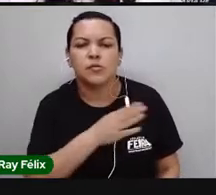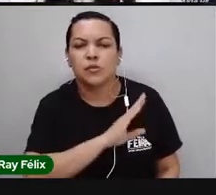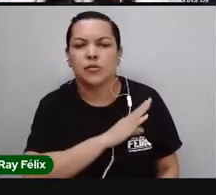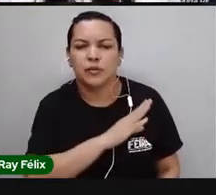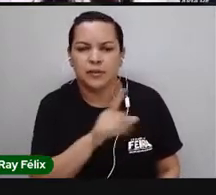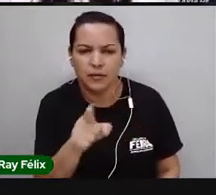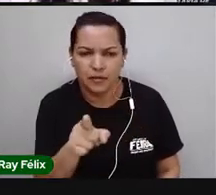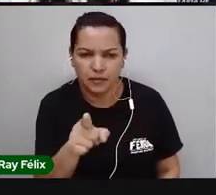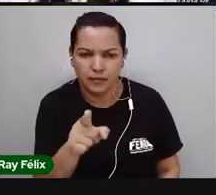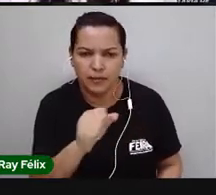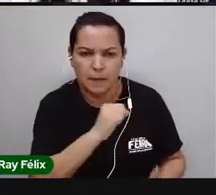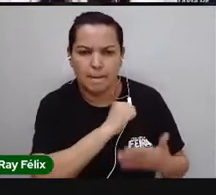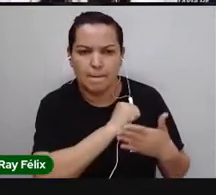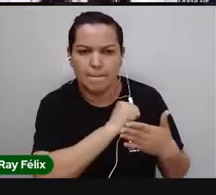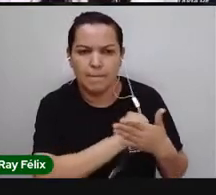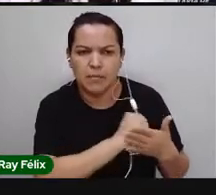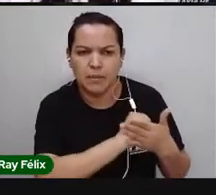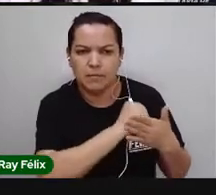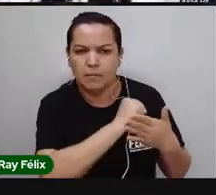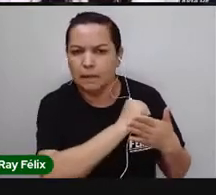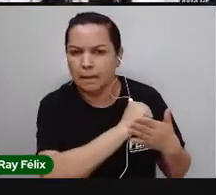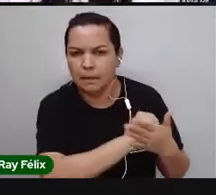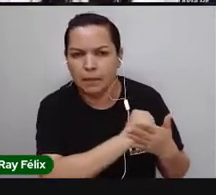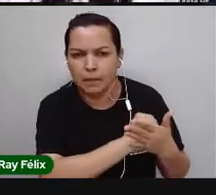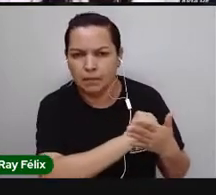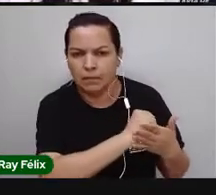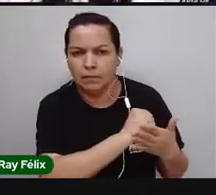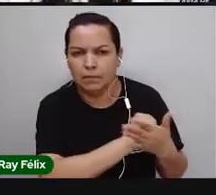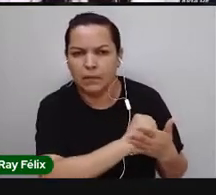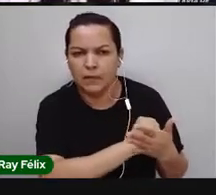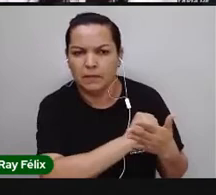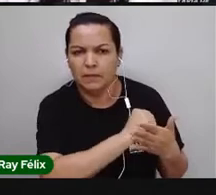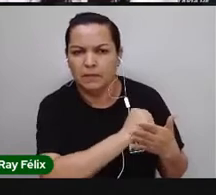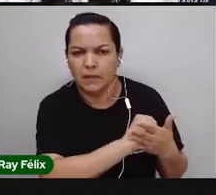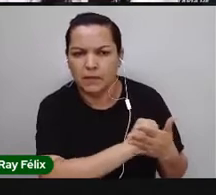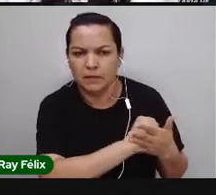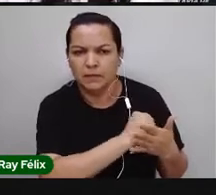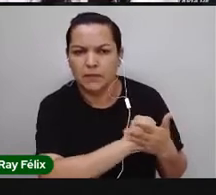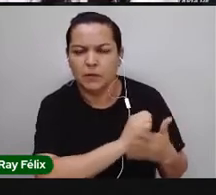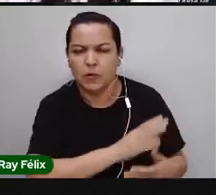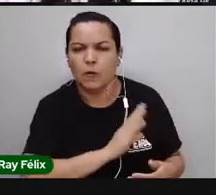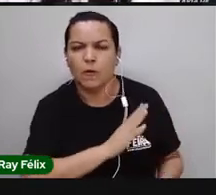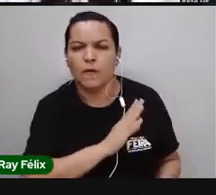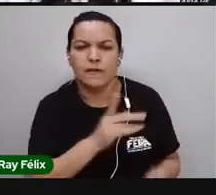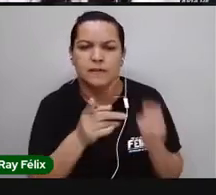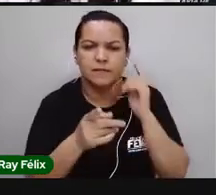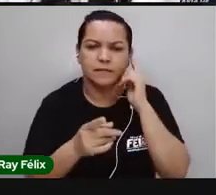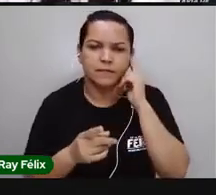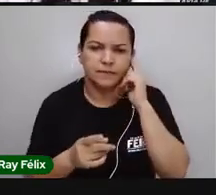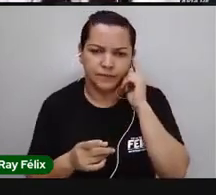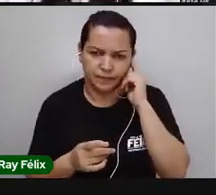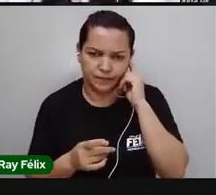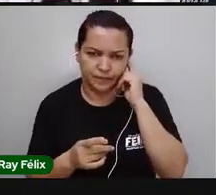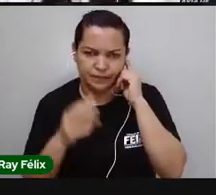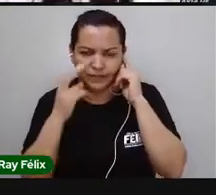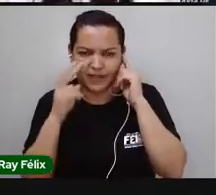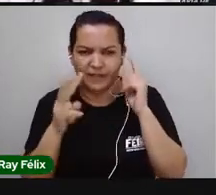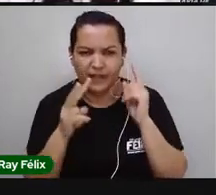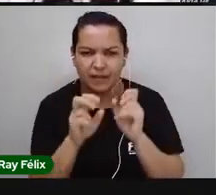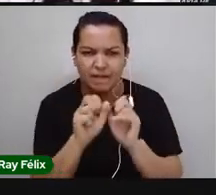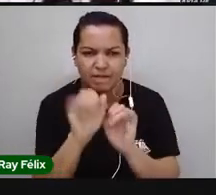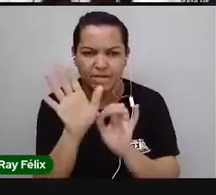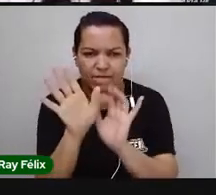Olha só como é que é o nosso coração. Então, ele vai ser essa estrutura, sim. Várias